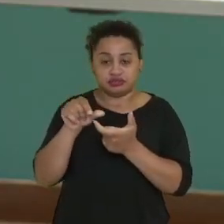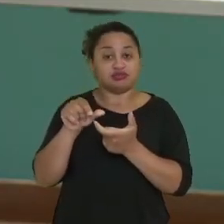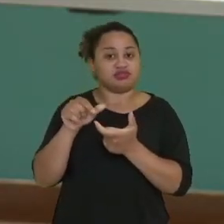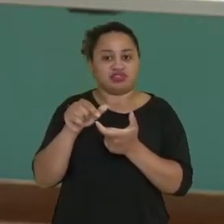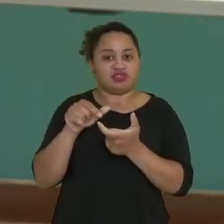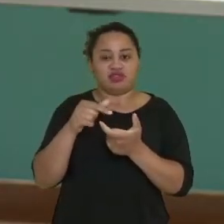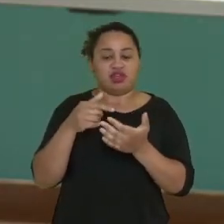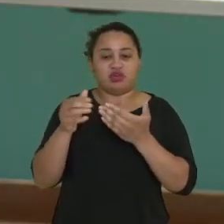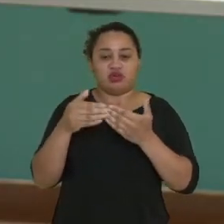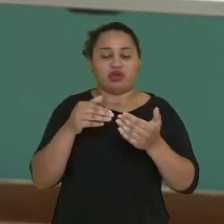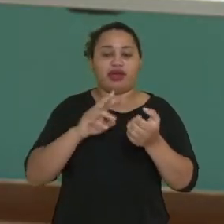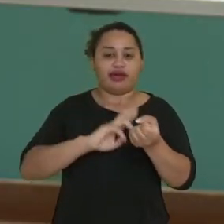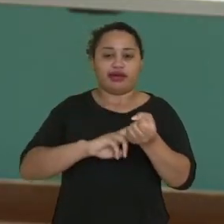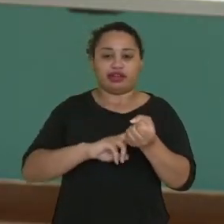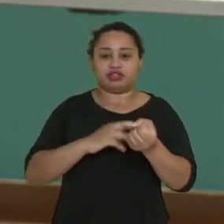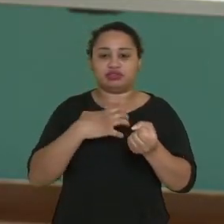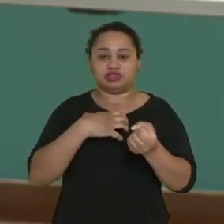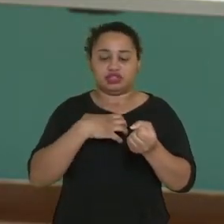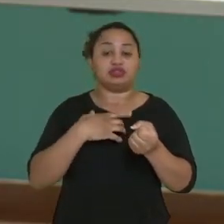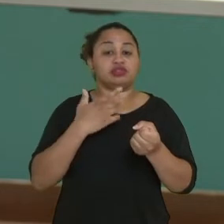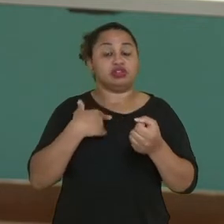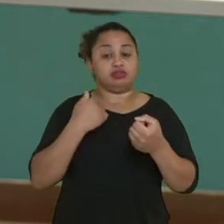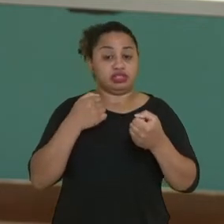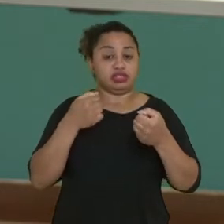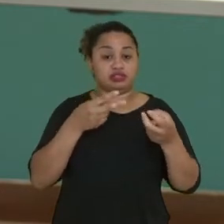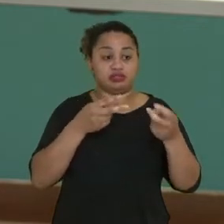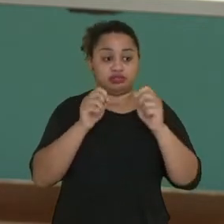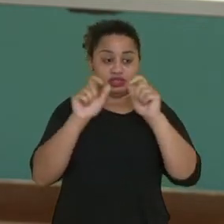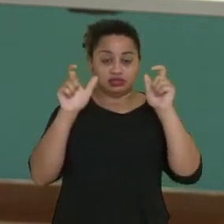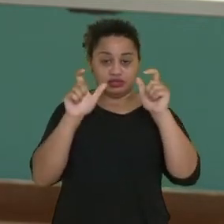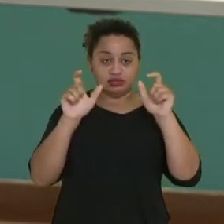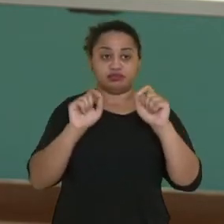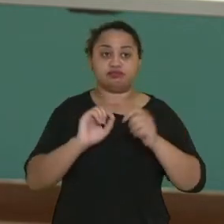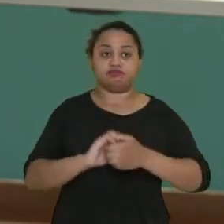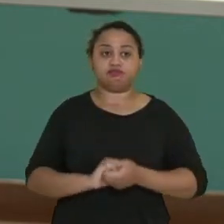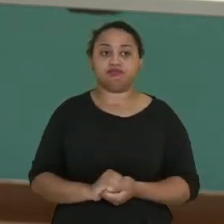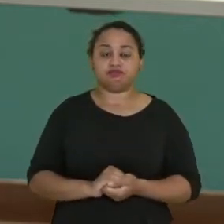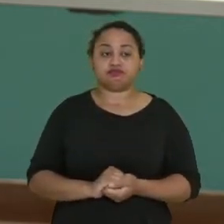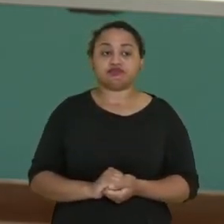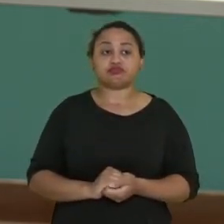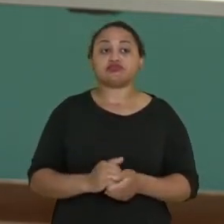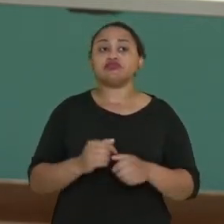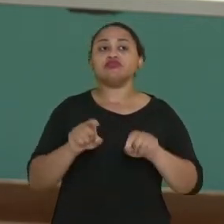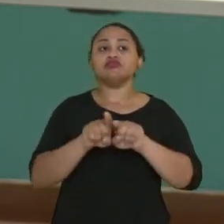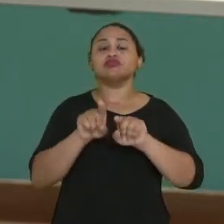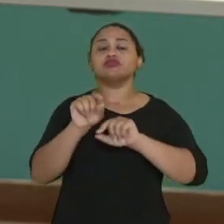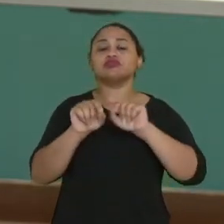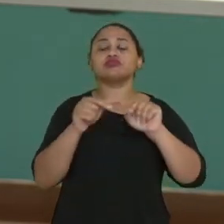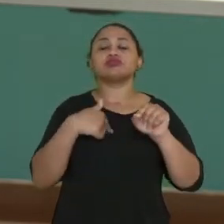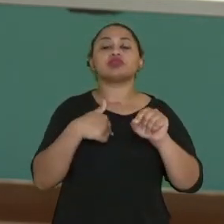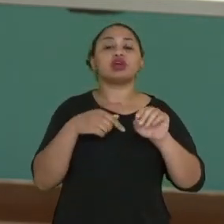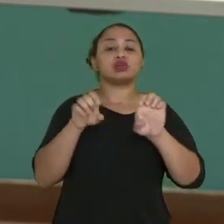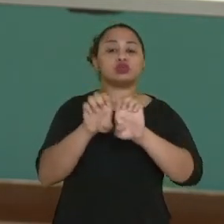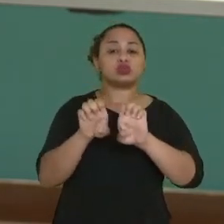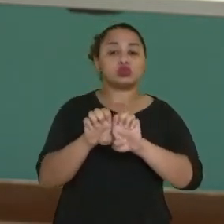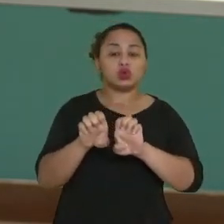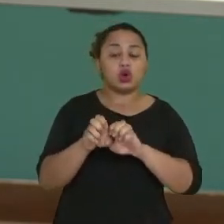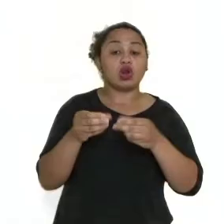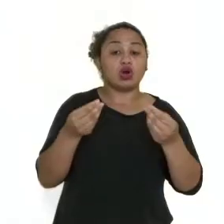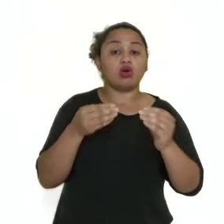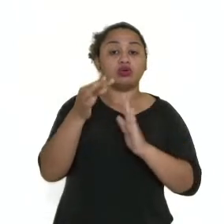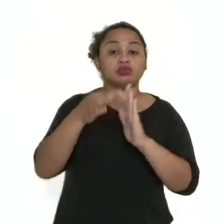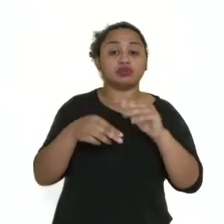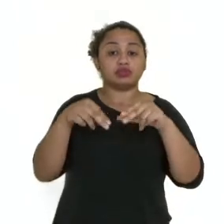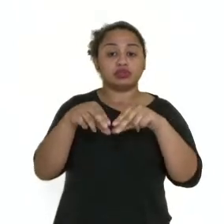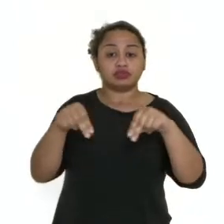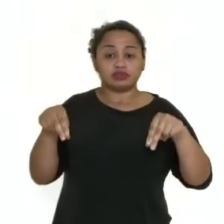um grupo certo de rimas que eu devo observar, beleza? O mais? Observando a estrutura aqui do cordel,